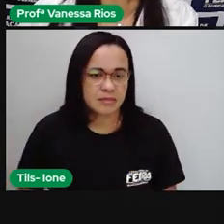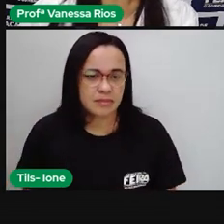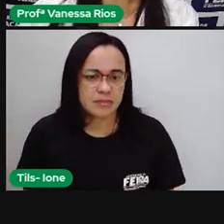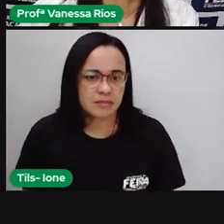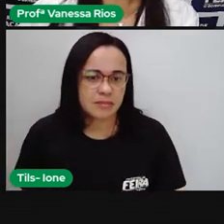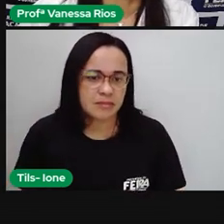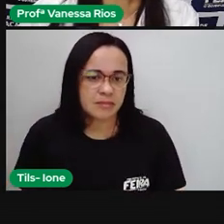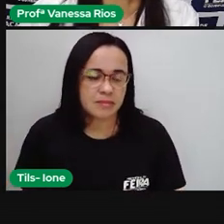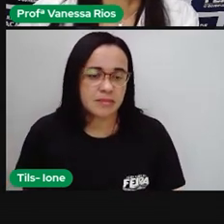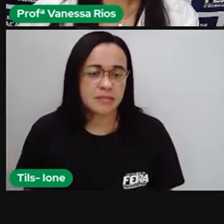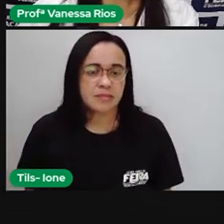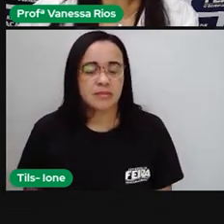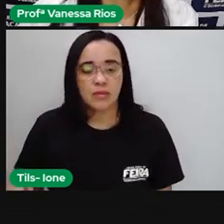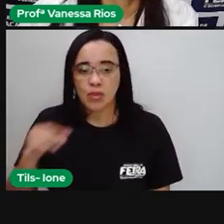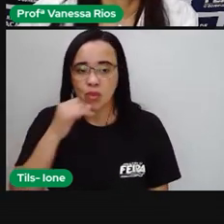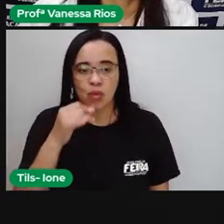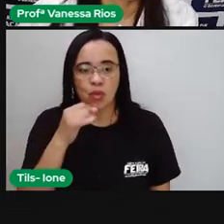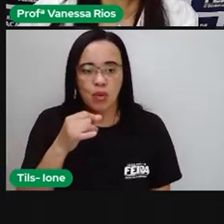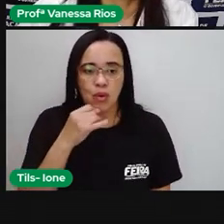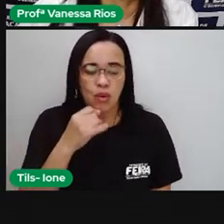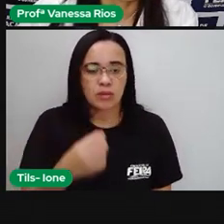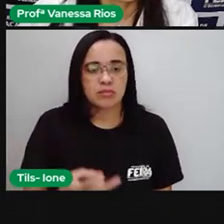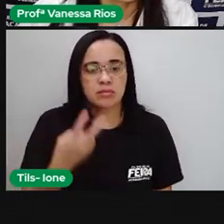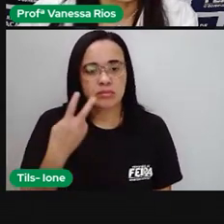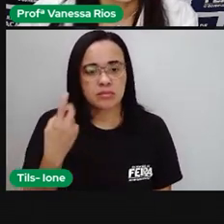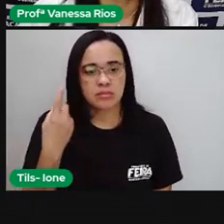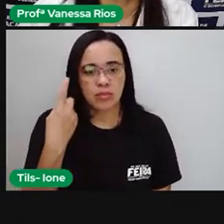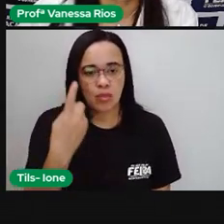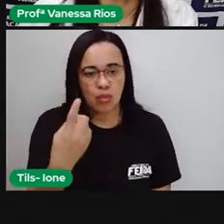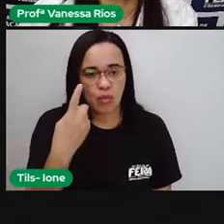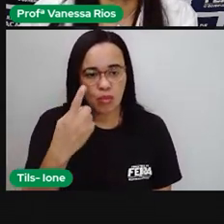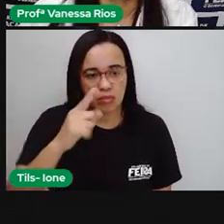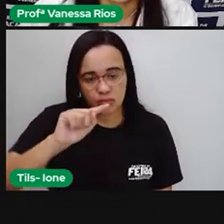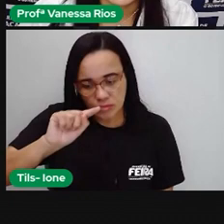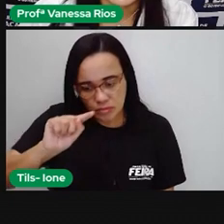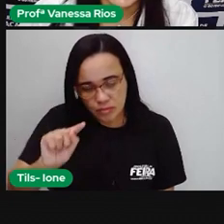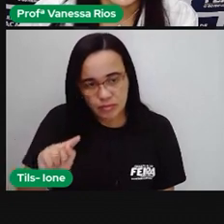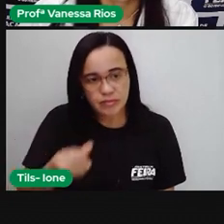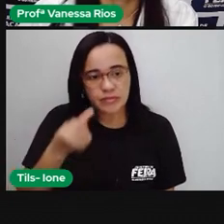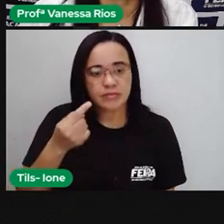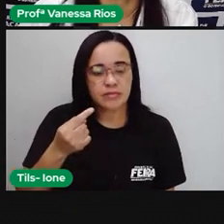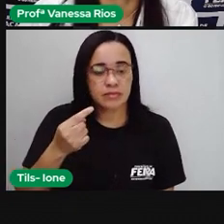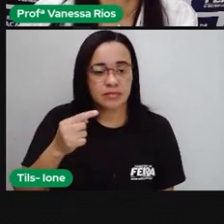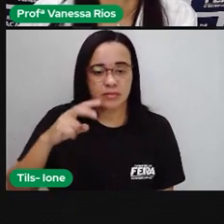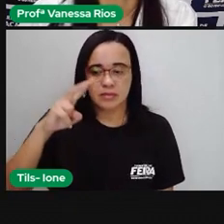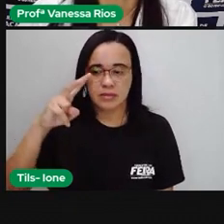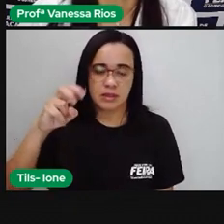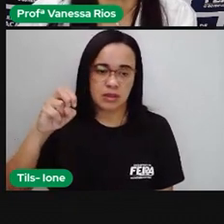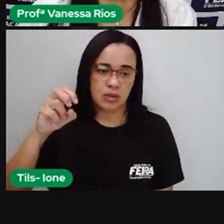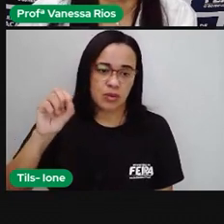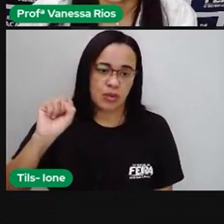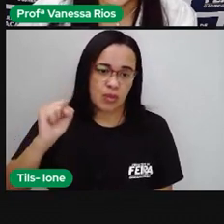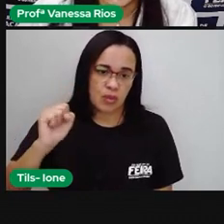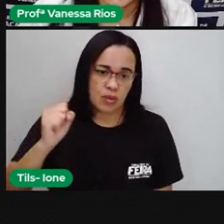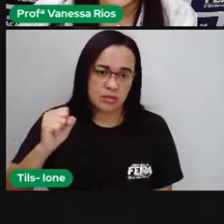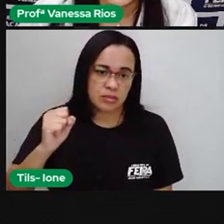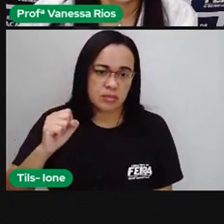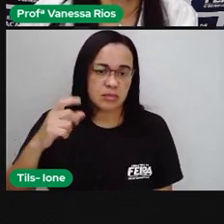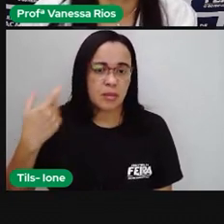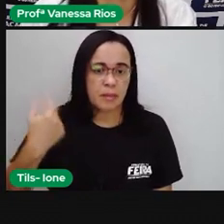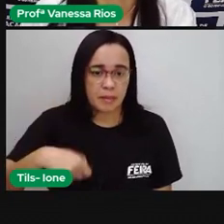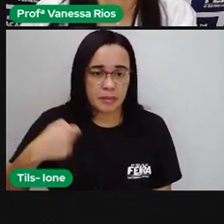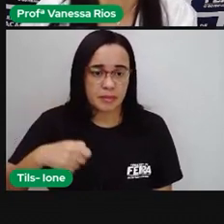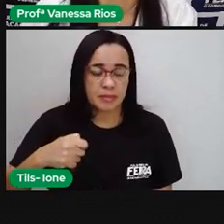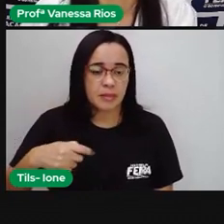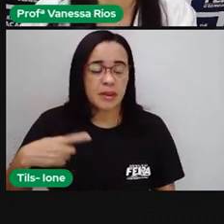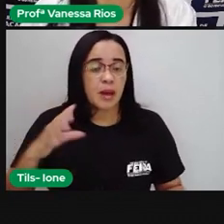exemplo já aparece, ó, o número 1 na parte inteira. Então, ele precisa ser lido agora, né?